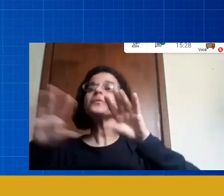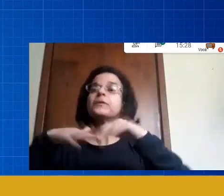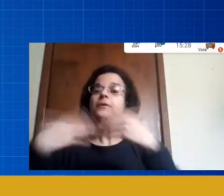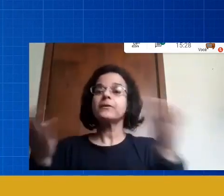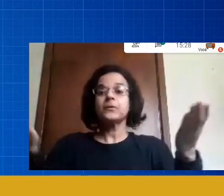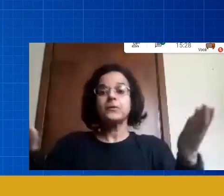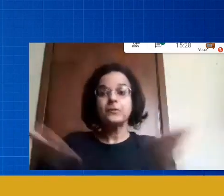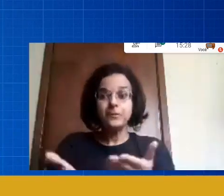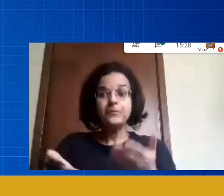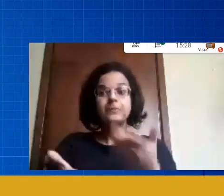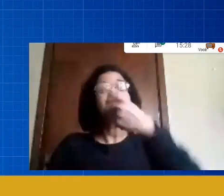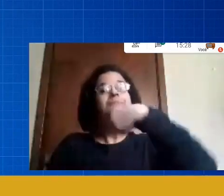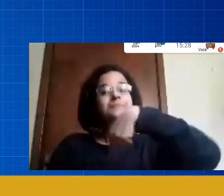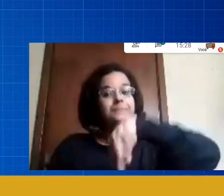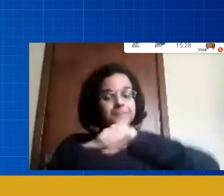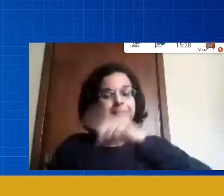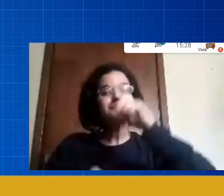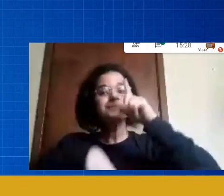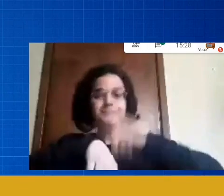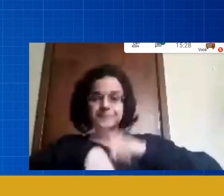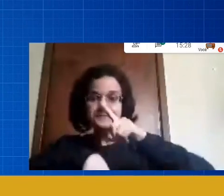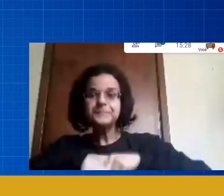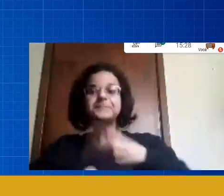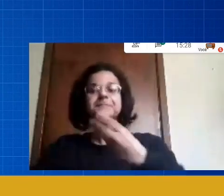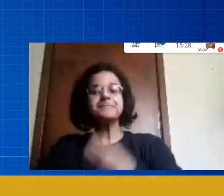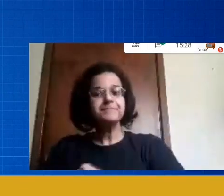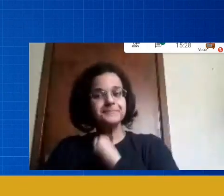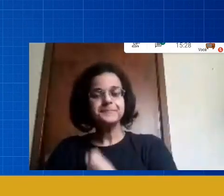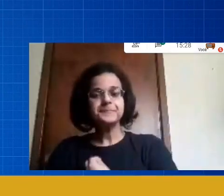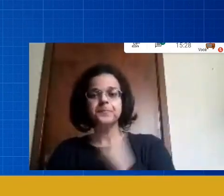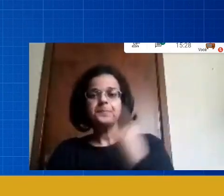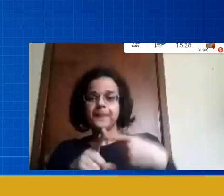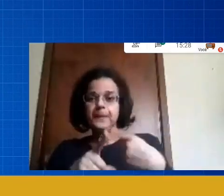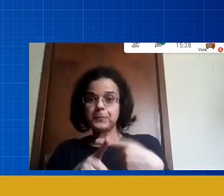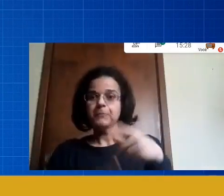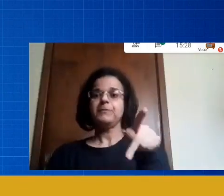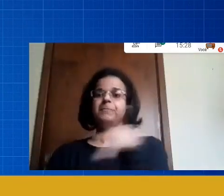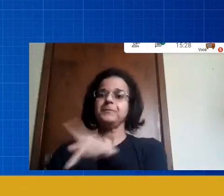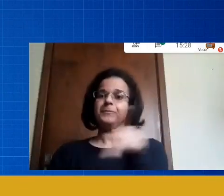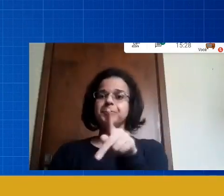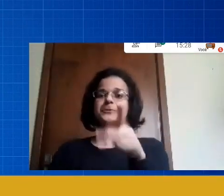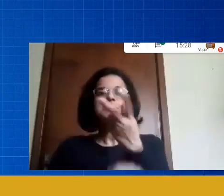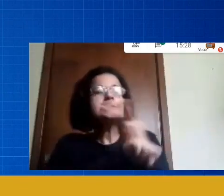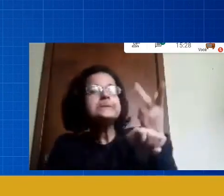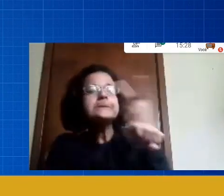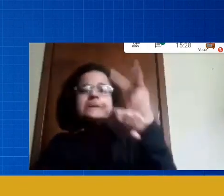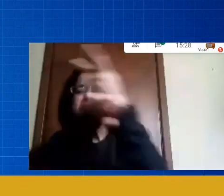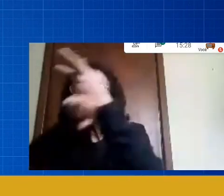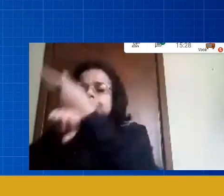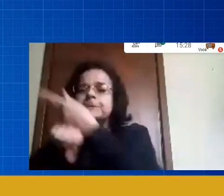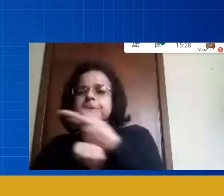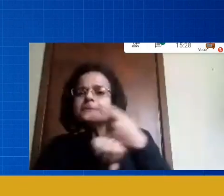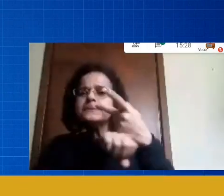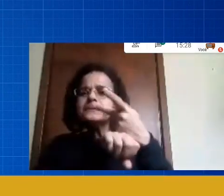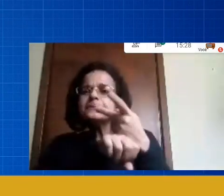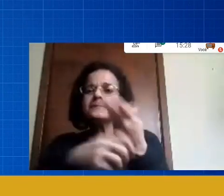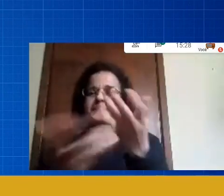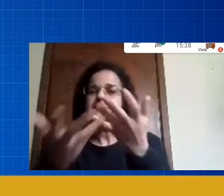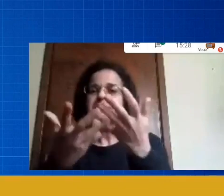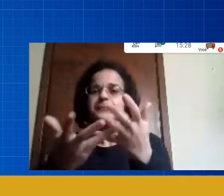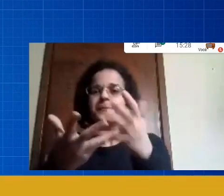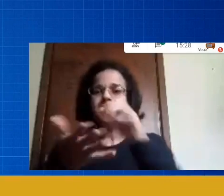esse momento nós os professores estão numa busca enorme por atividades